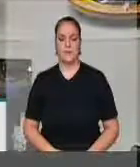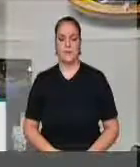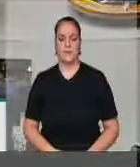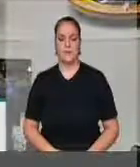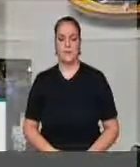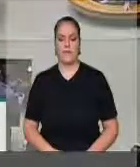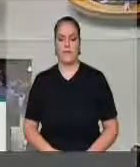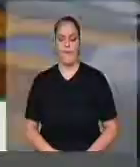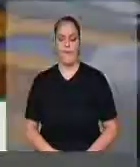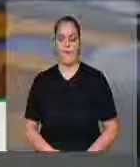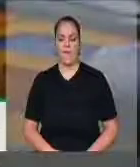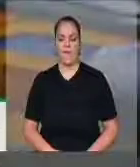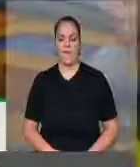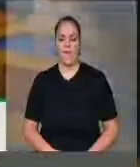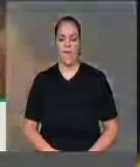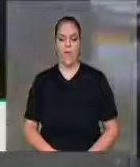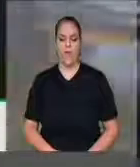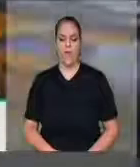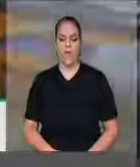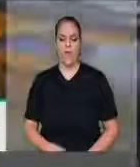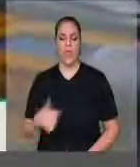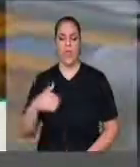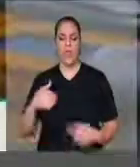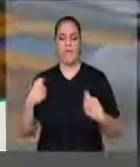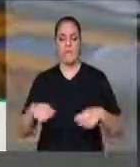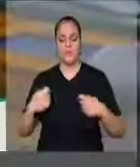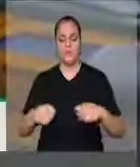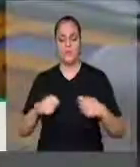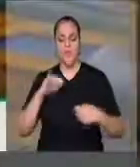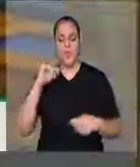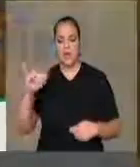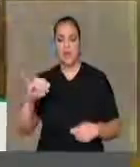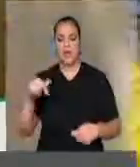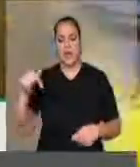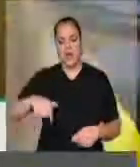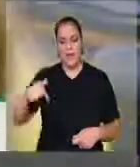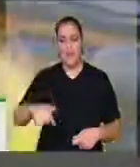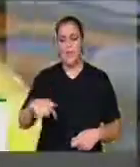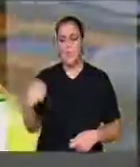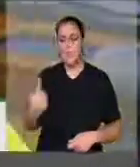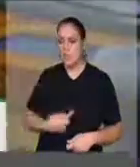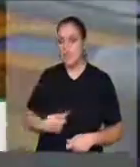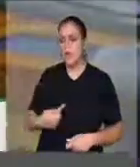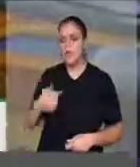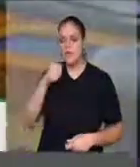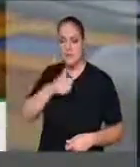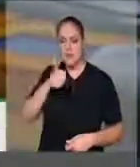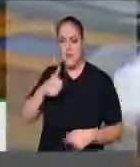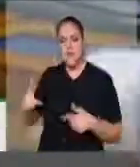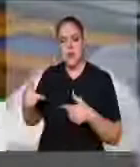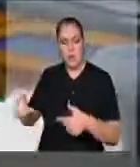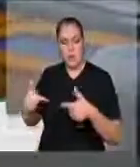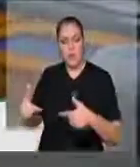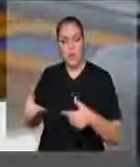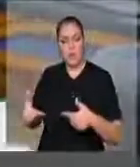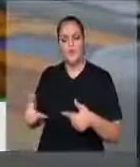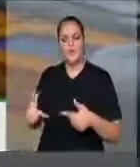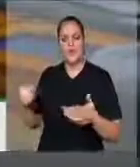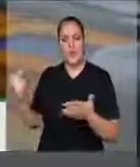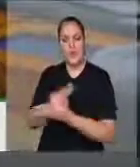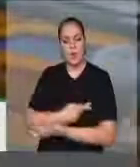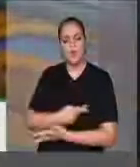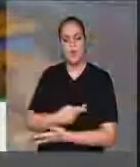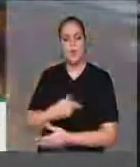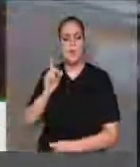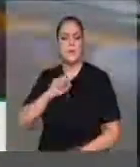Voz do Brasil, nos meios de comunicação. Enquanto estávamos aqui com várias mulheres, deputadas e convidadas, lutando pela vida de mulheres, no norte de Minas